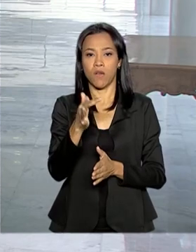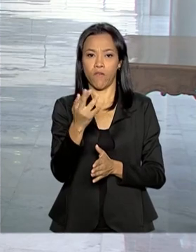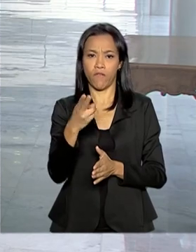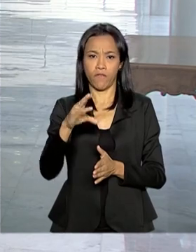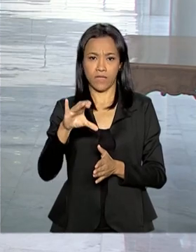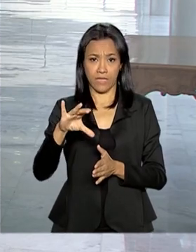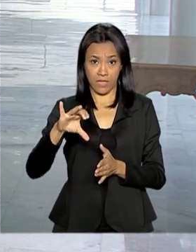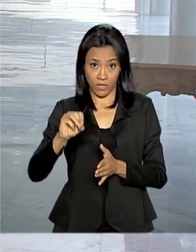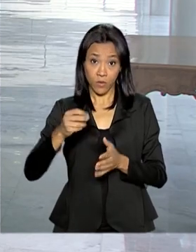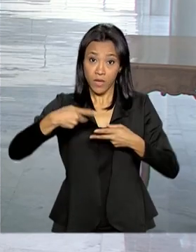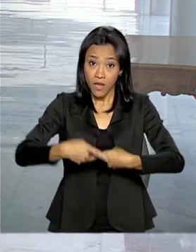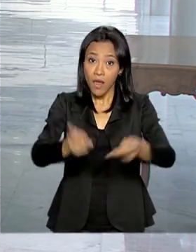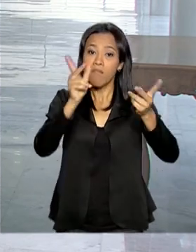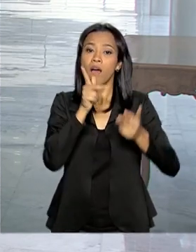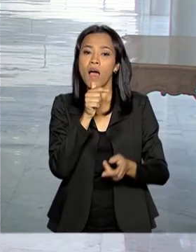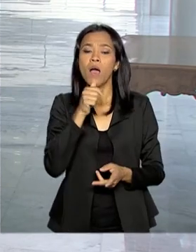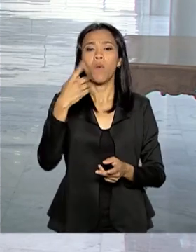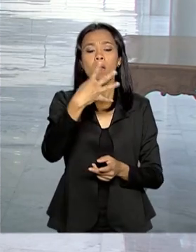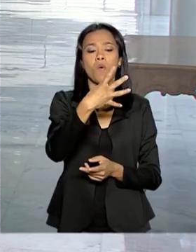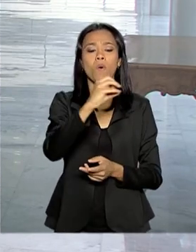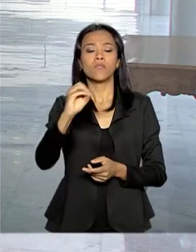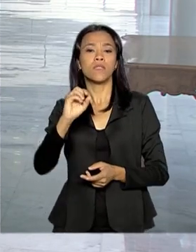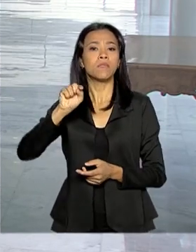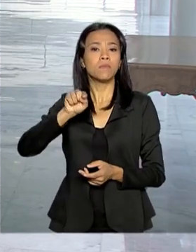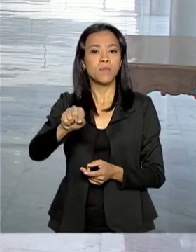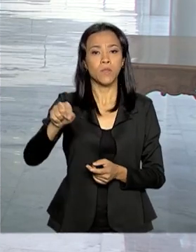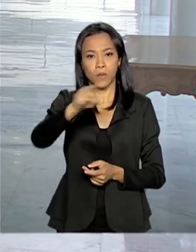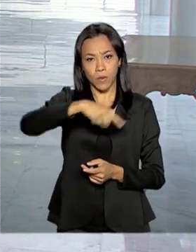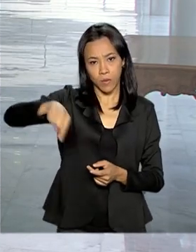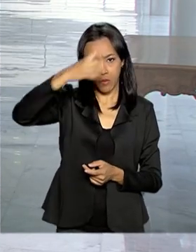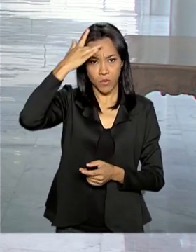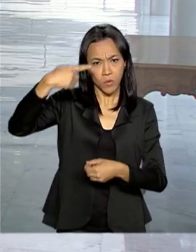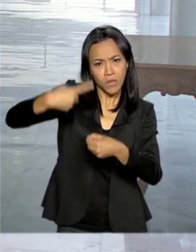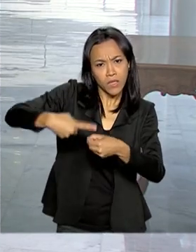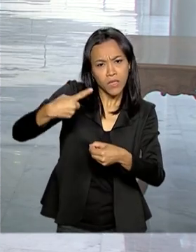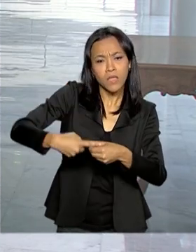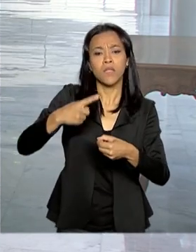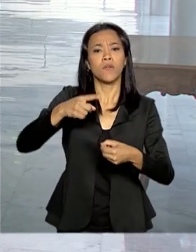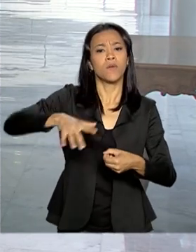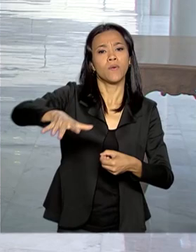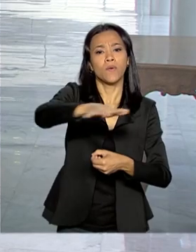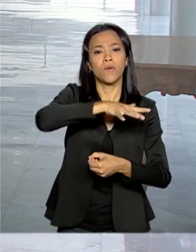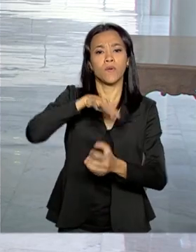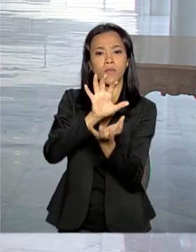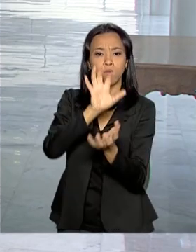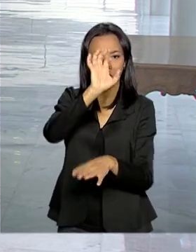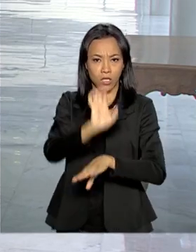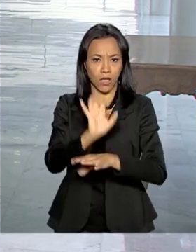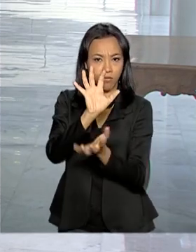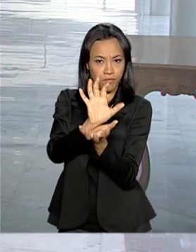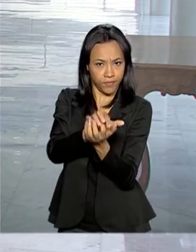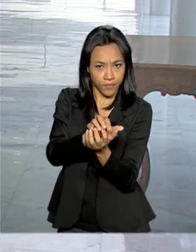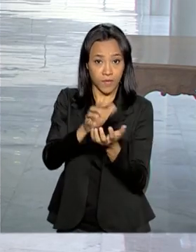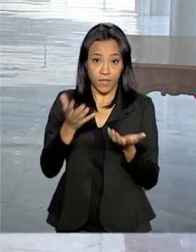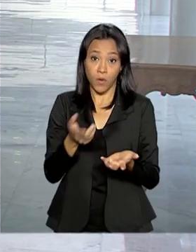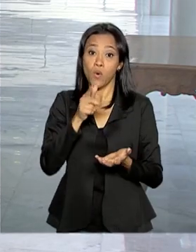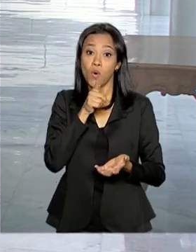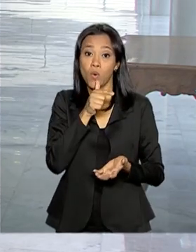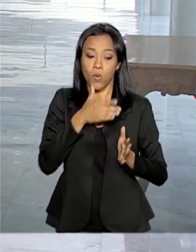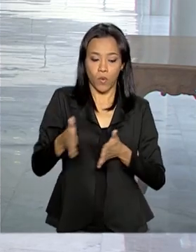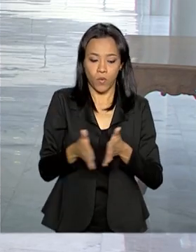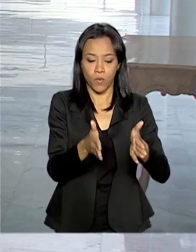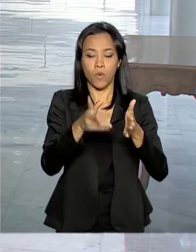400 mil pessoas no interior de Pernambuco. Ao todo, o eixo leste do projeto do São Francisco já garante